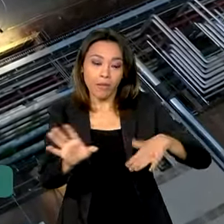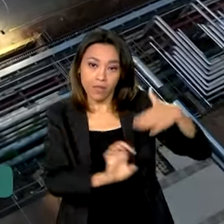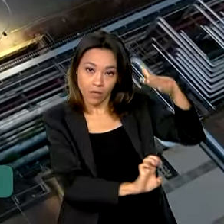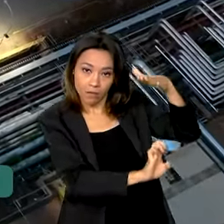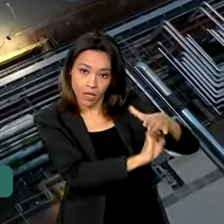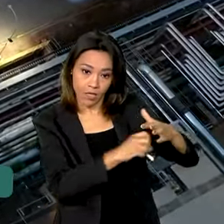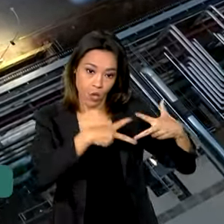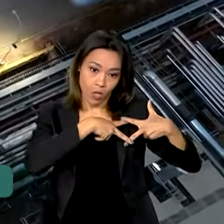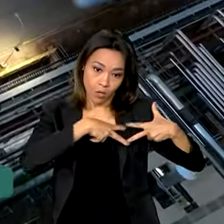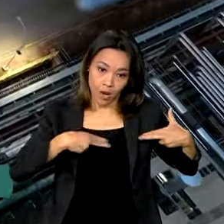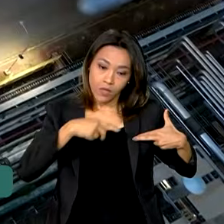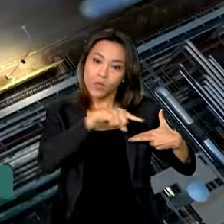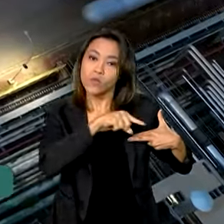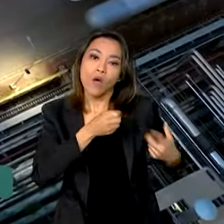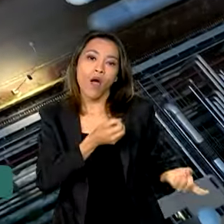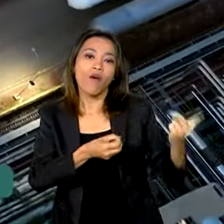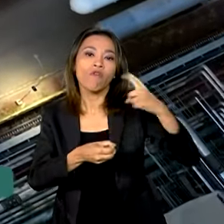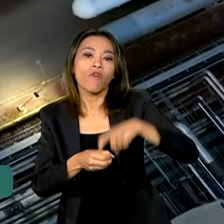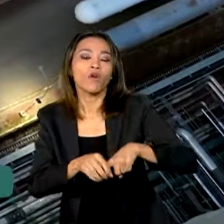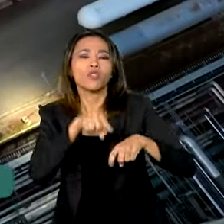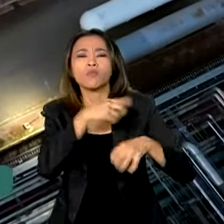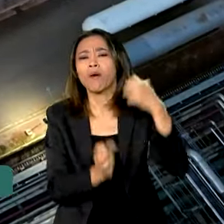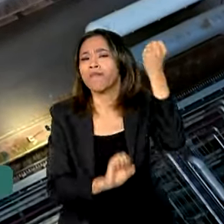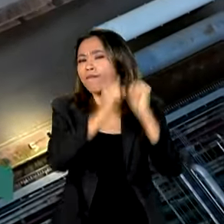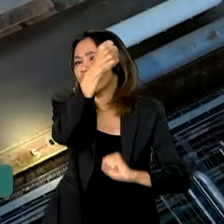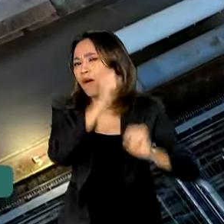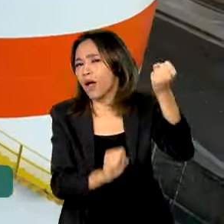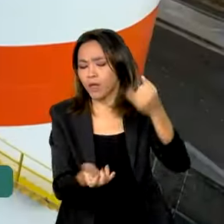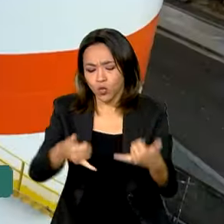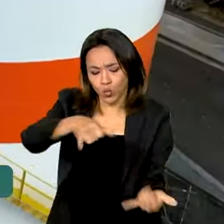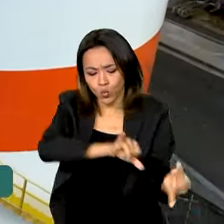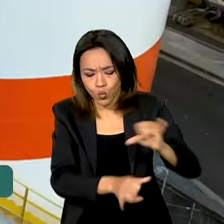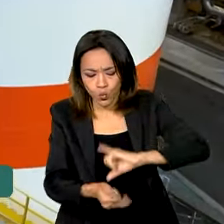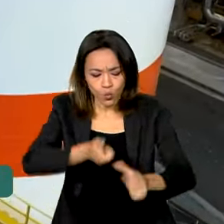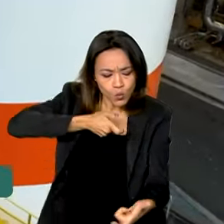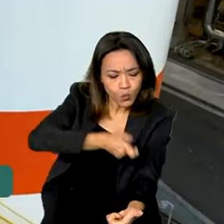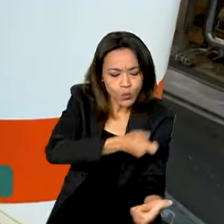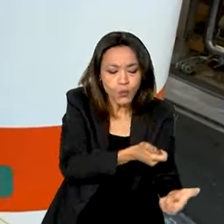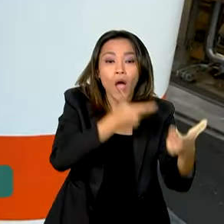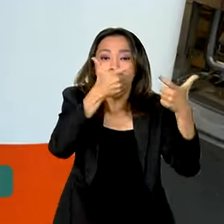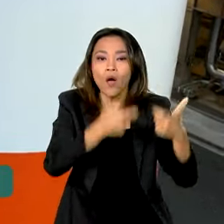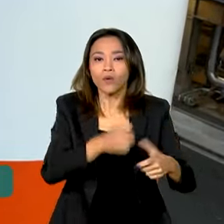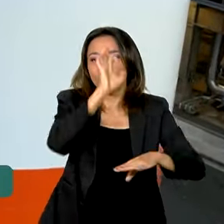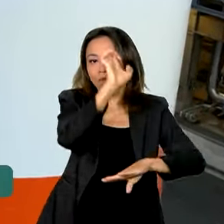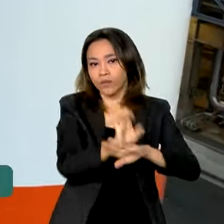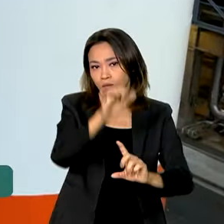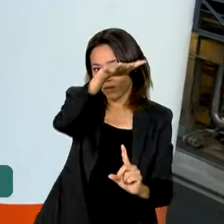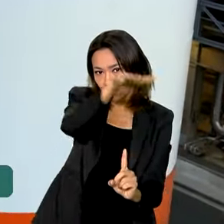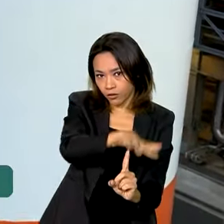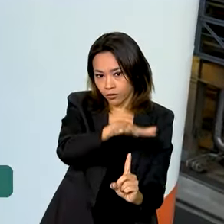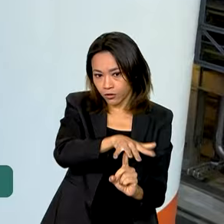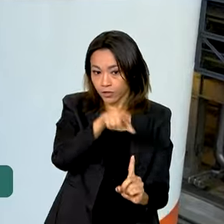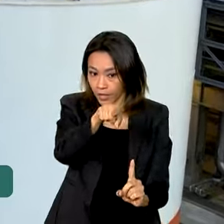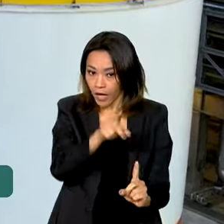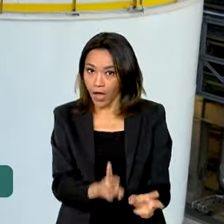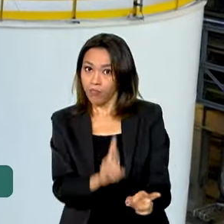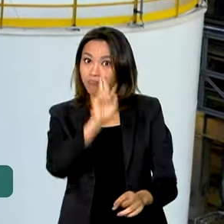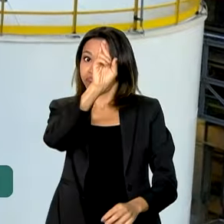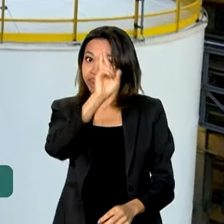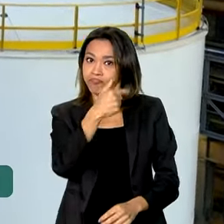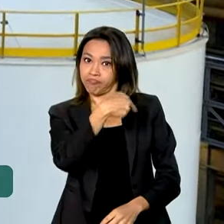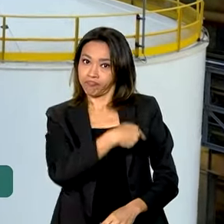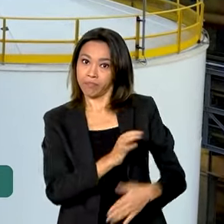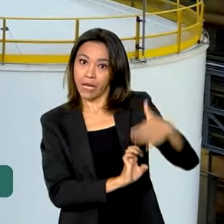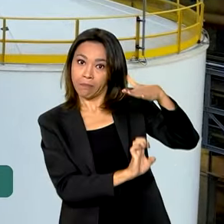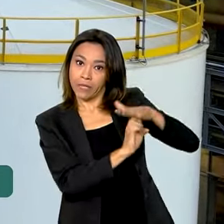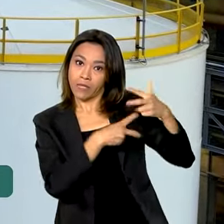retomada das operações de uma fábrica de fertilizantes no Paraná, administrada pela estatal. Juntas,